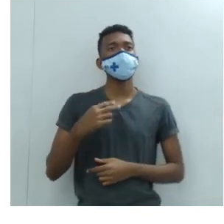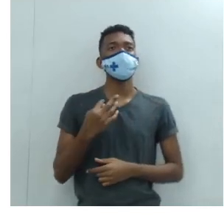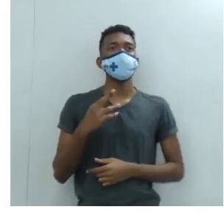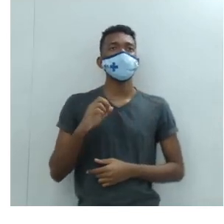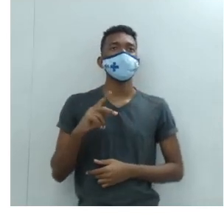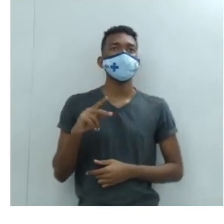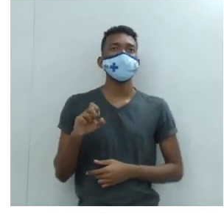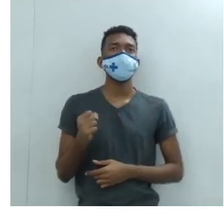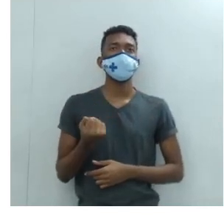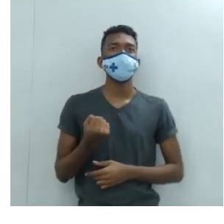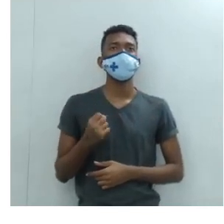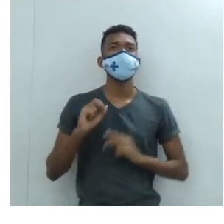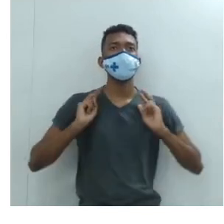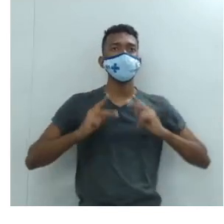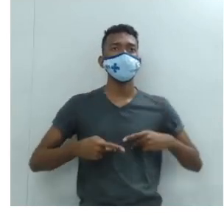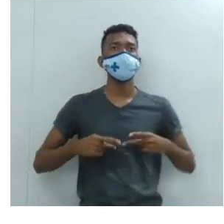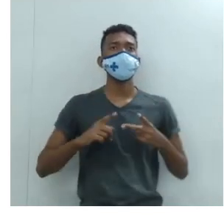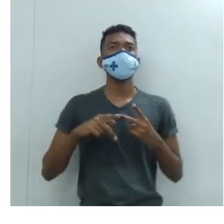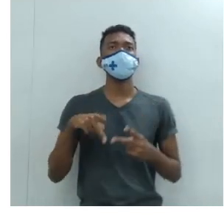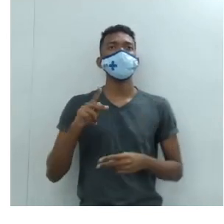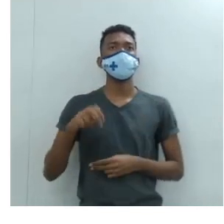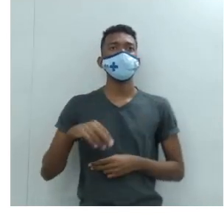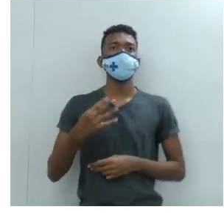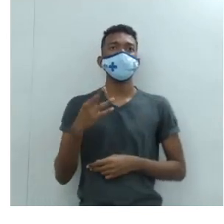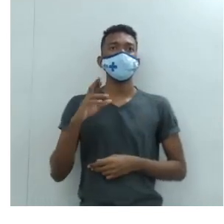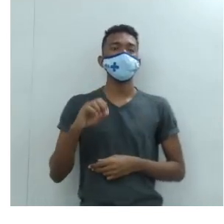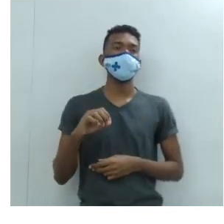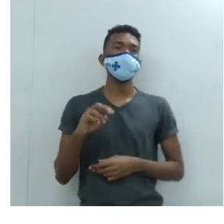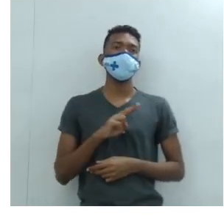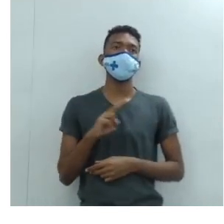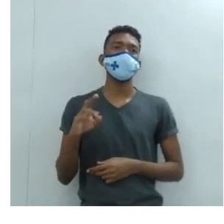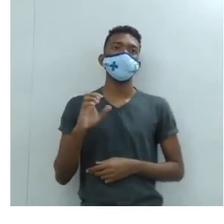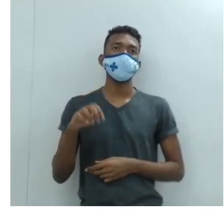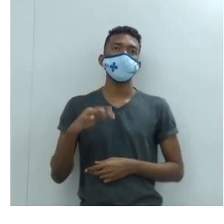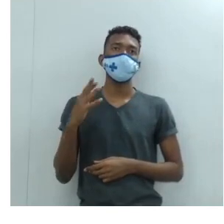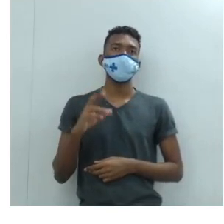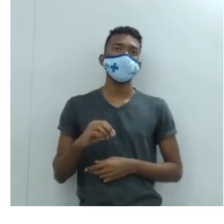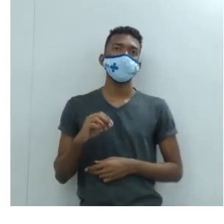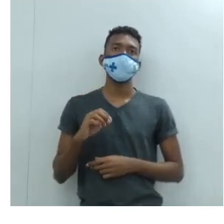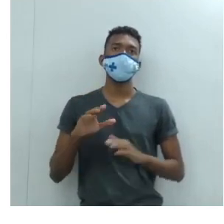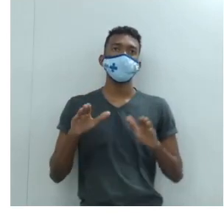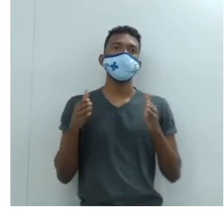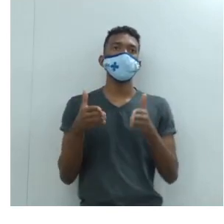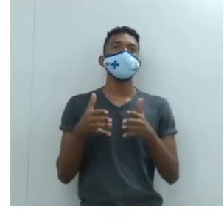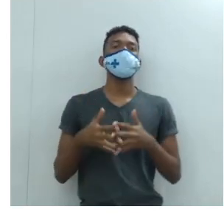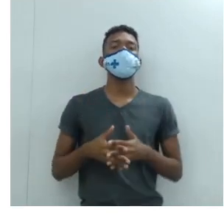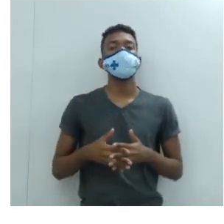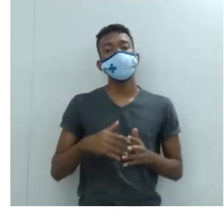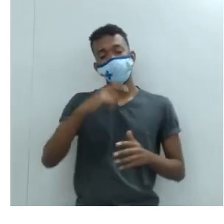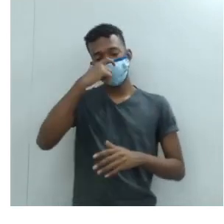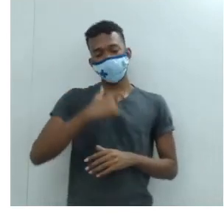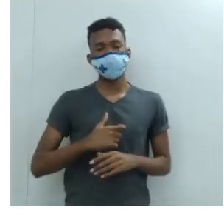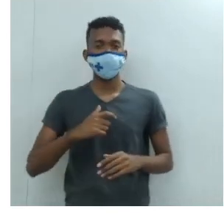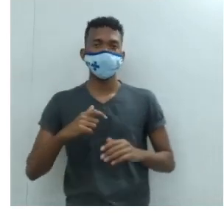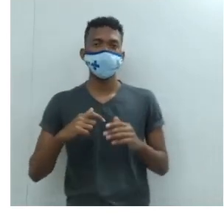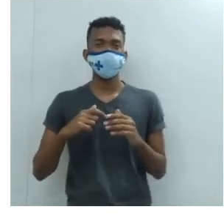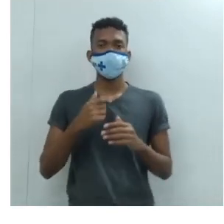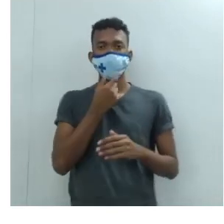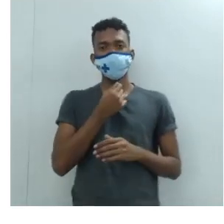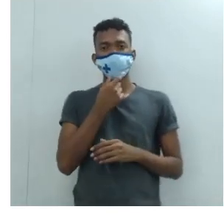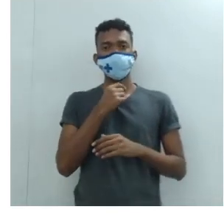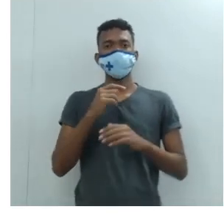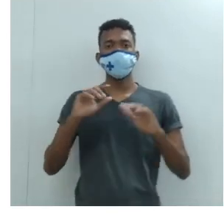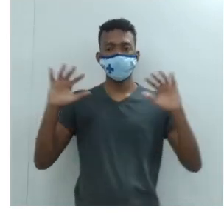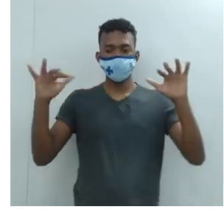o mundo. E quem é antropo? Centro. Ou seja, o homem no centro das atenções.